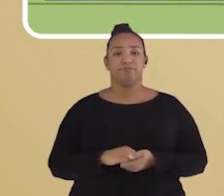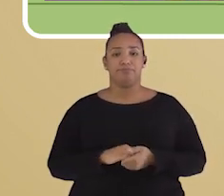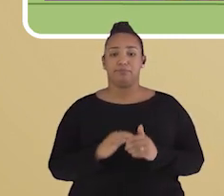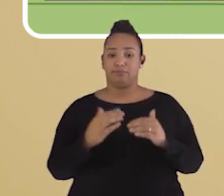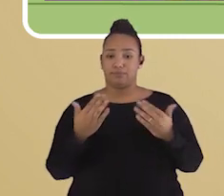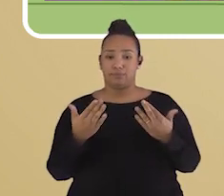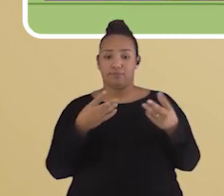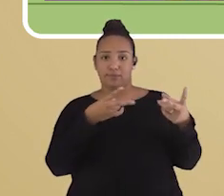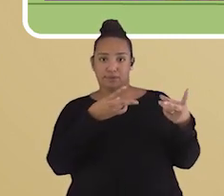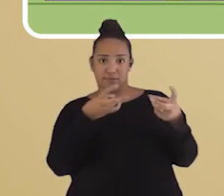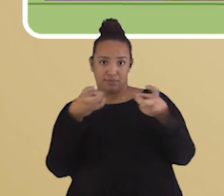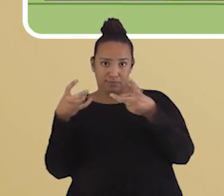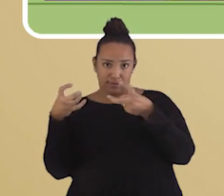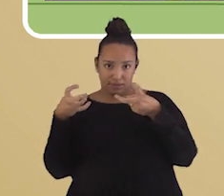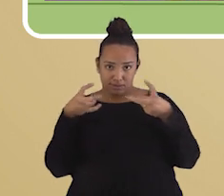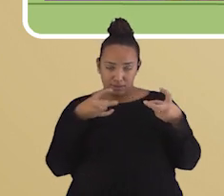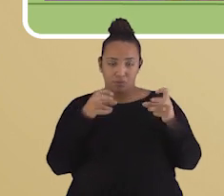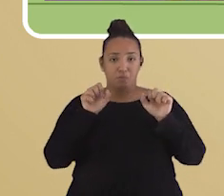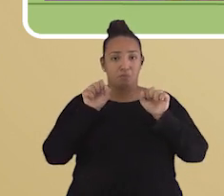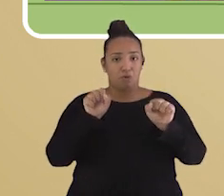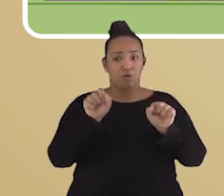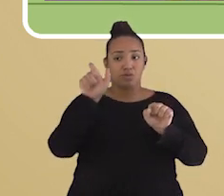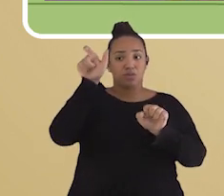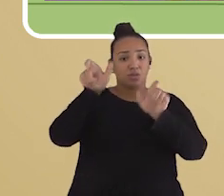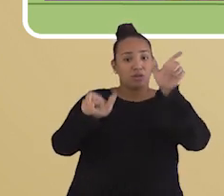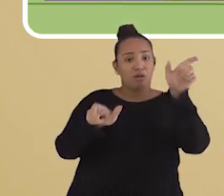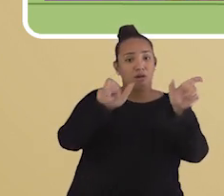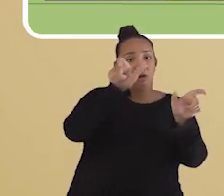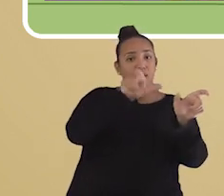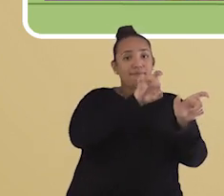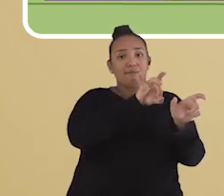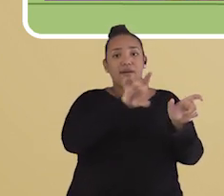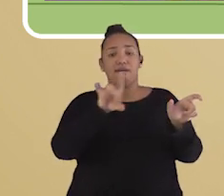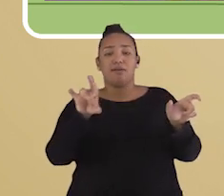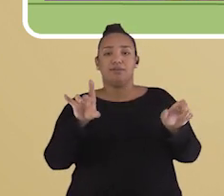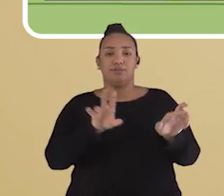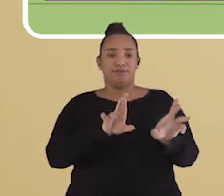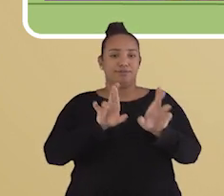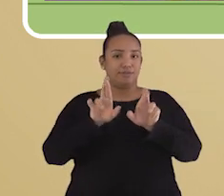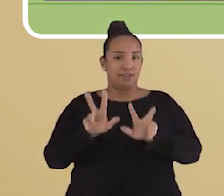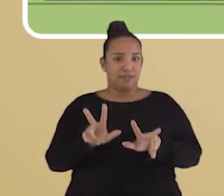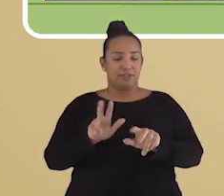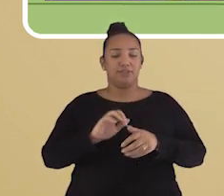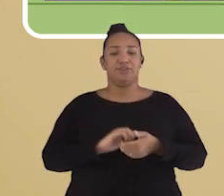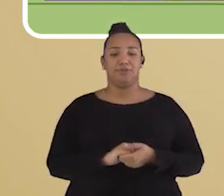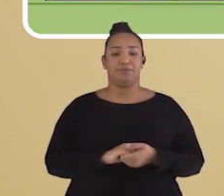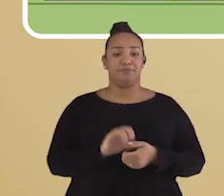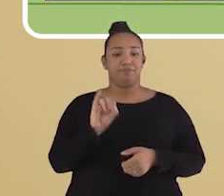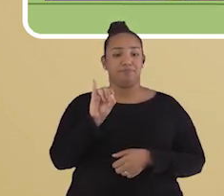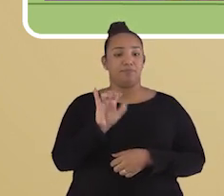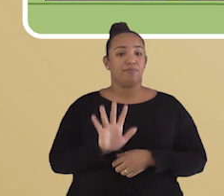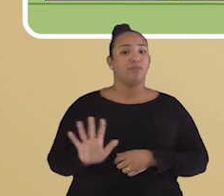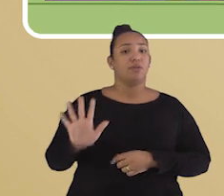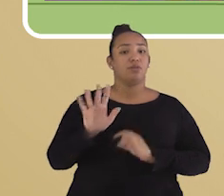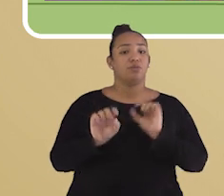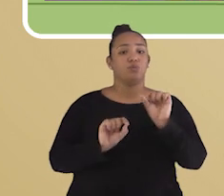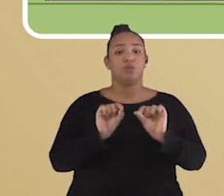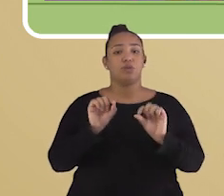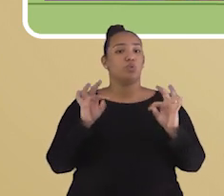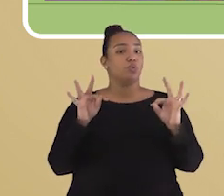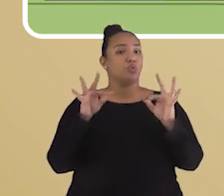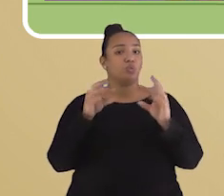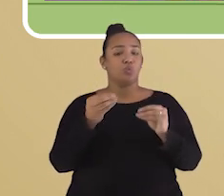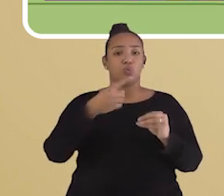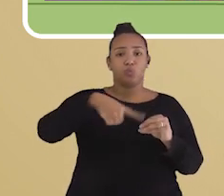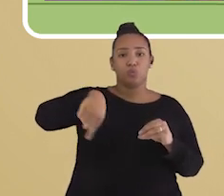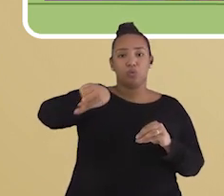percepções podem ser diferentes de uma pessoa para outra e que a paisagem, como sendo tudo aquilo que pode